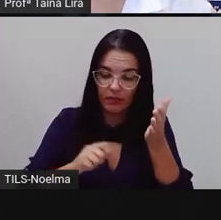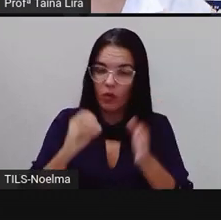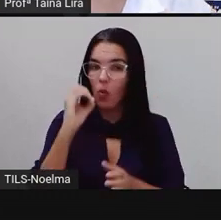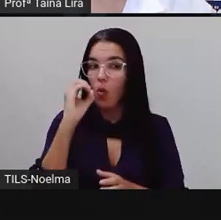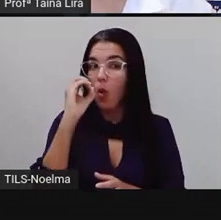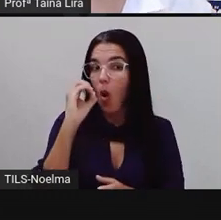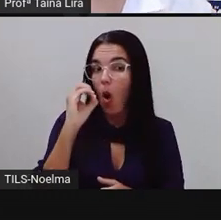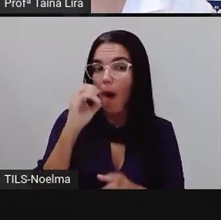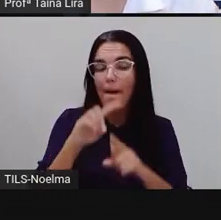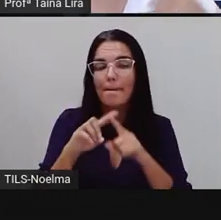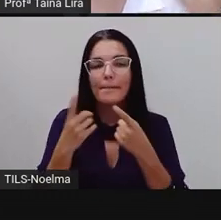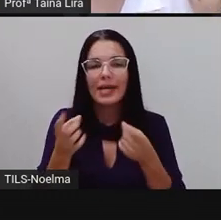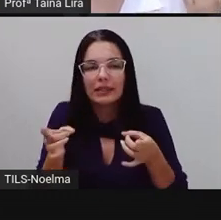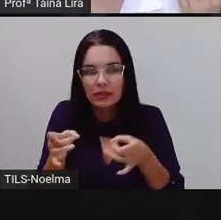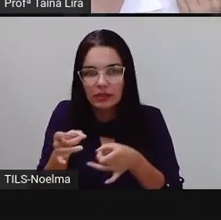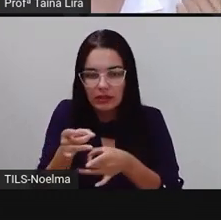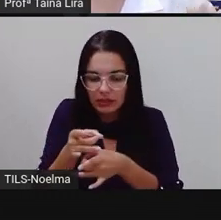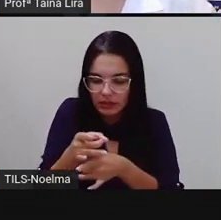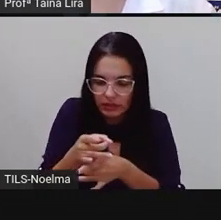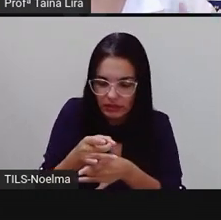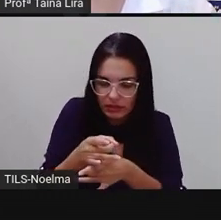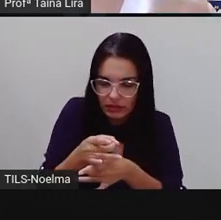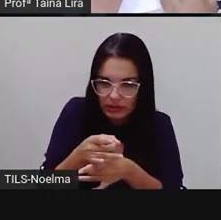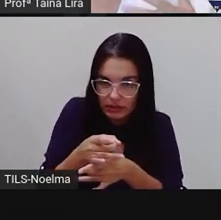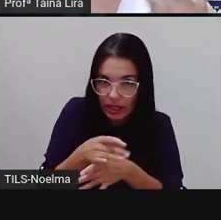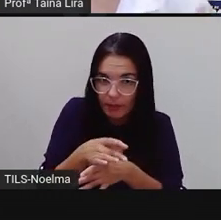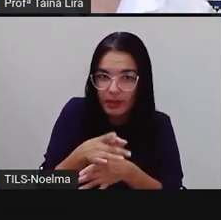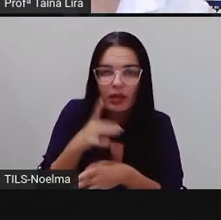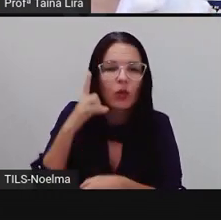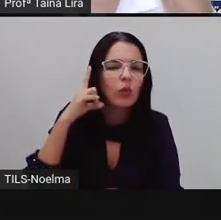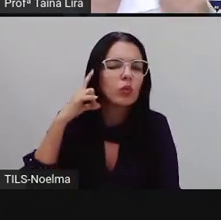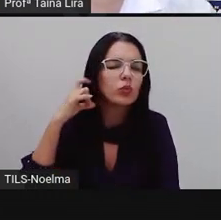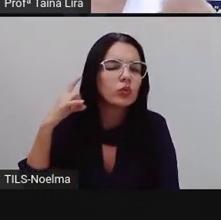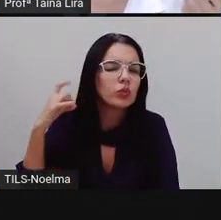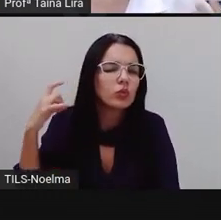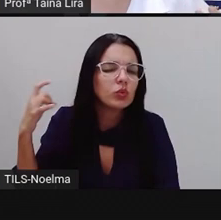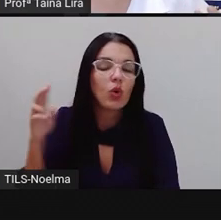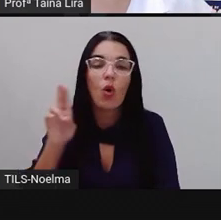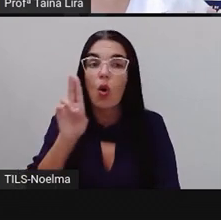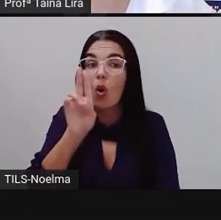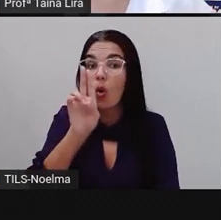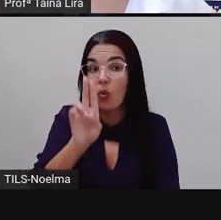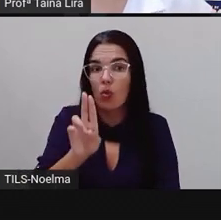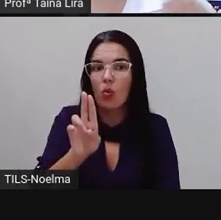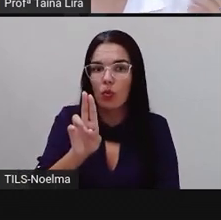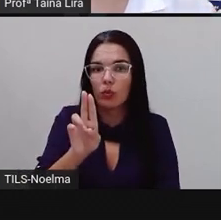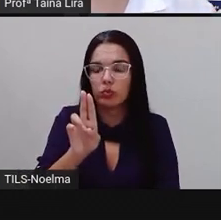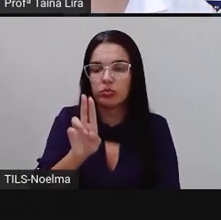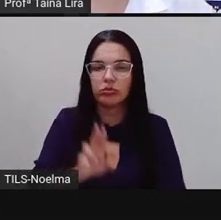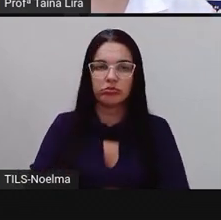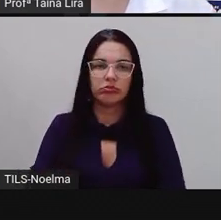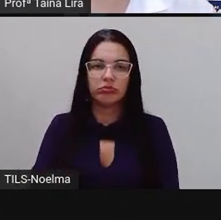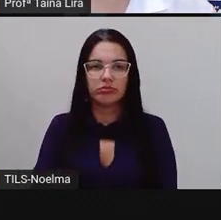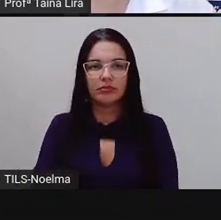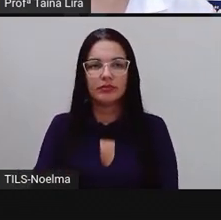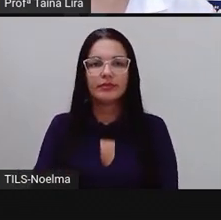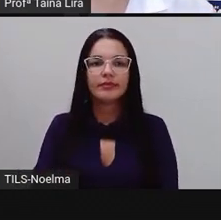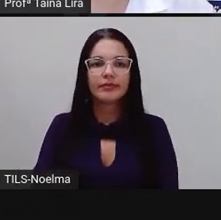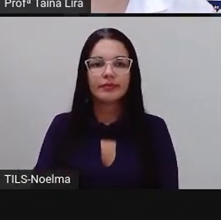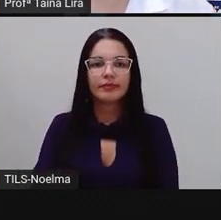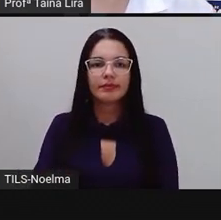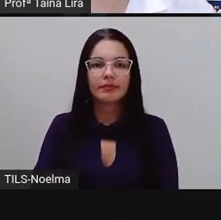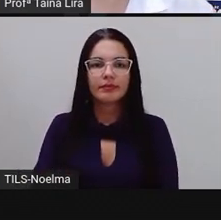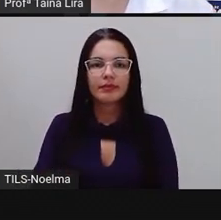letra O, mas nós escrevemos, mas nós pronunciamos como se ela tivesse o som do u. Tá bom?